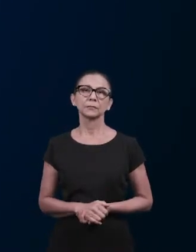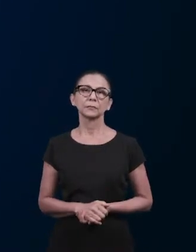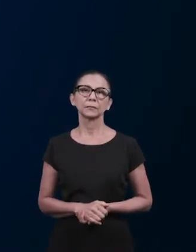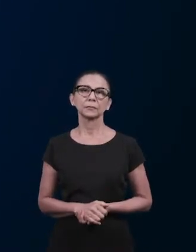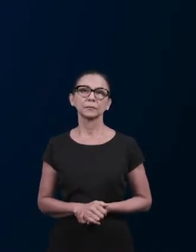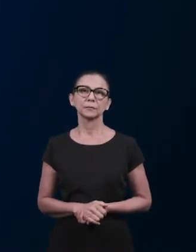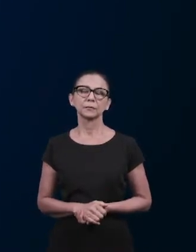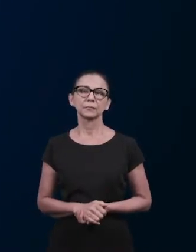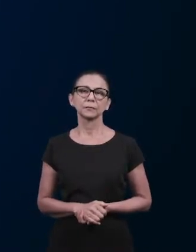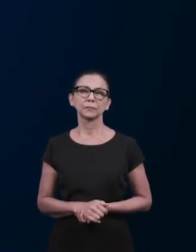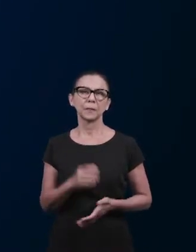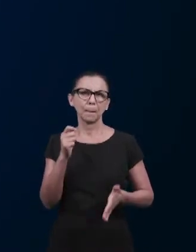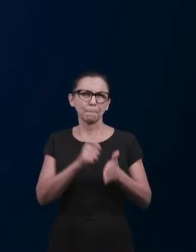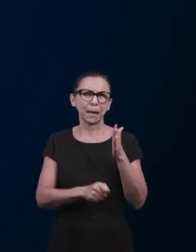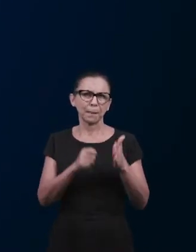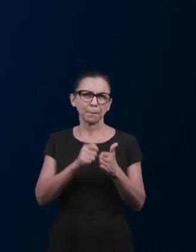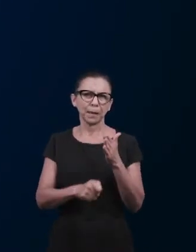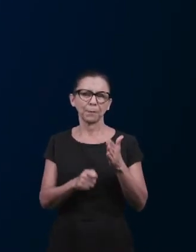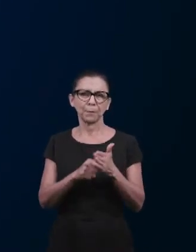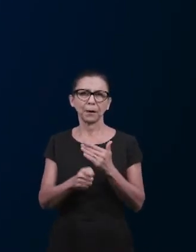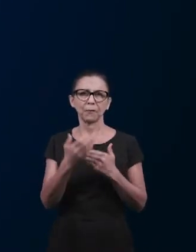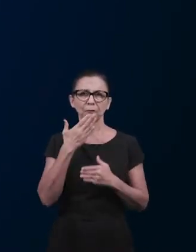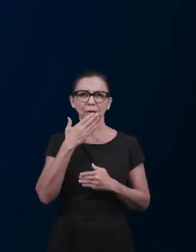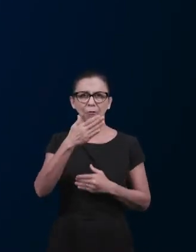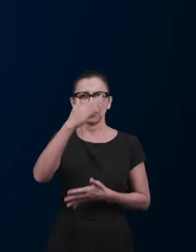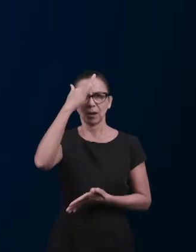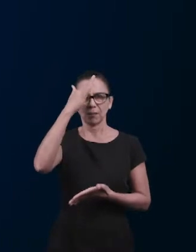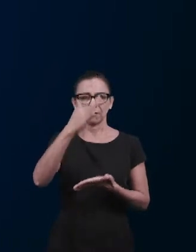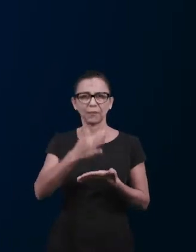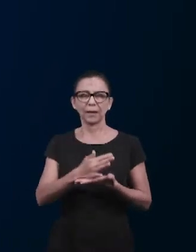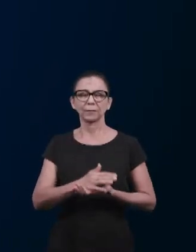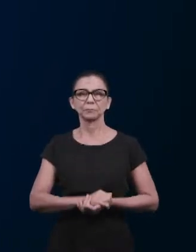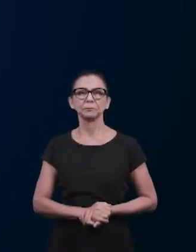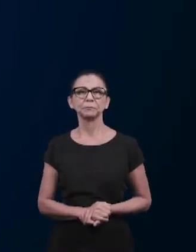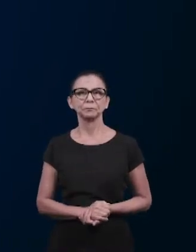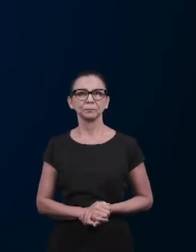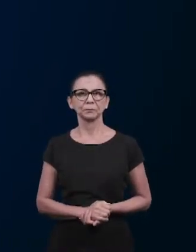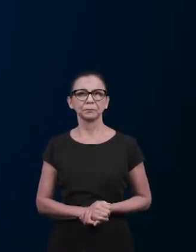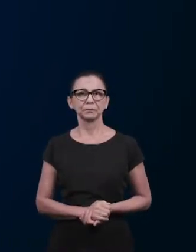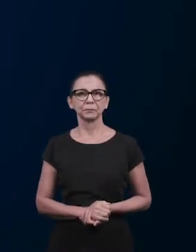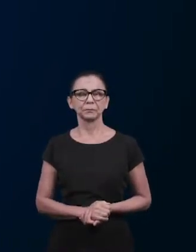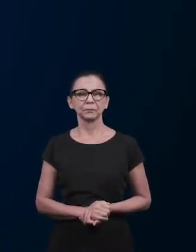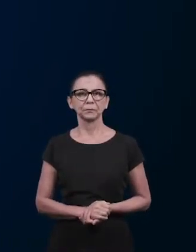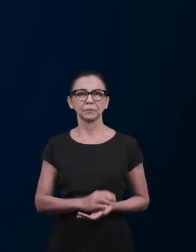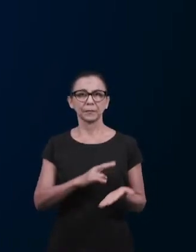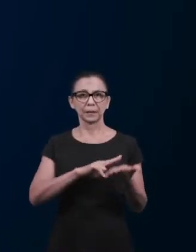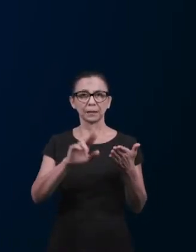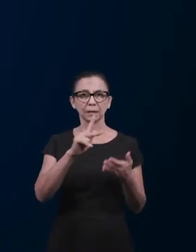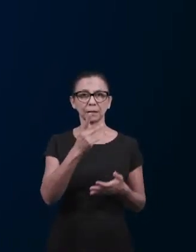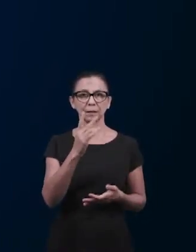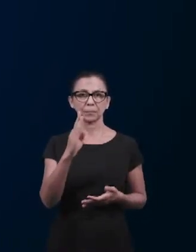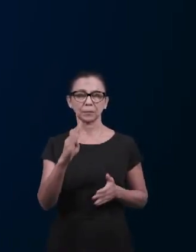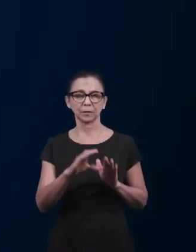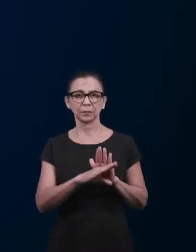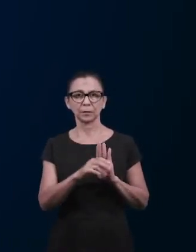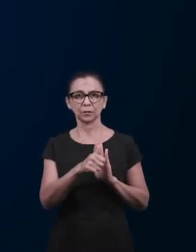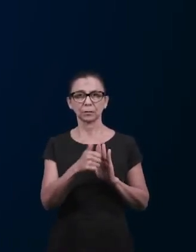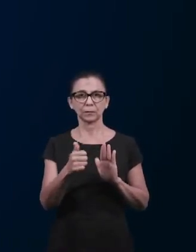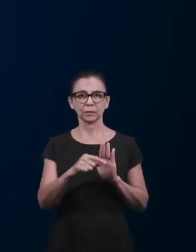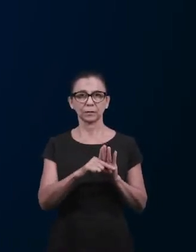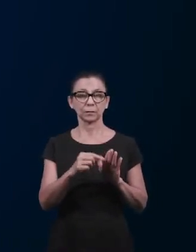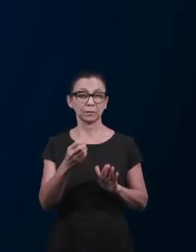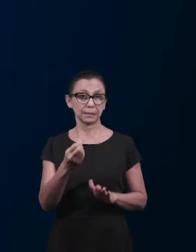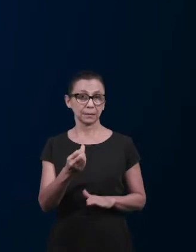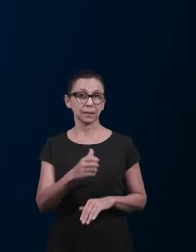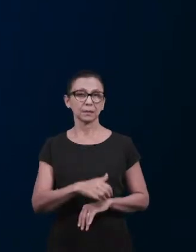batalhar pela fé. Na carta aos hebreus, capítulo 11, versículo 6,